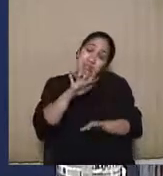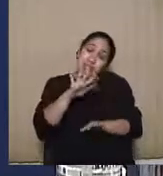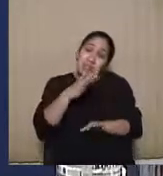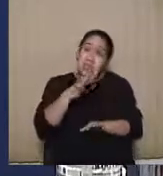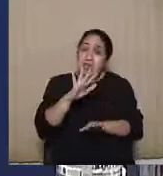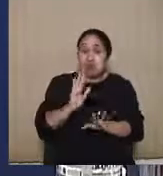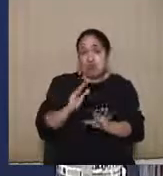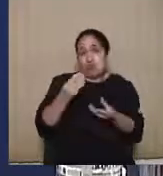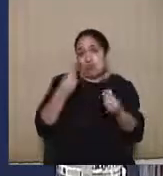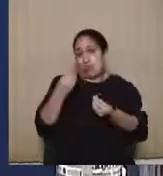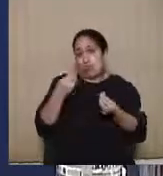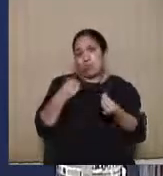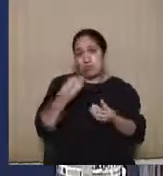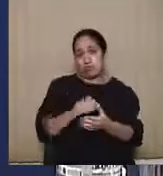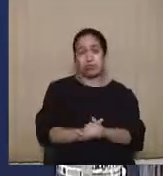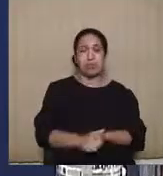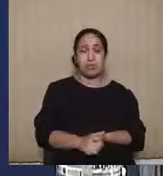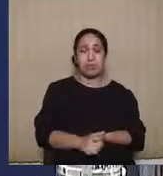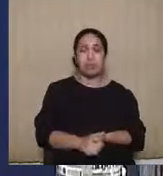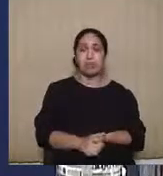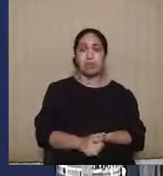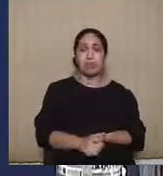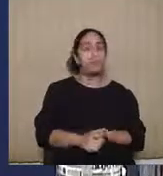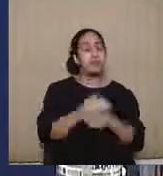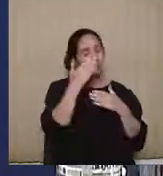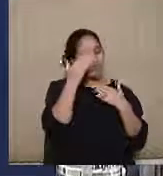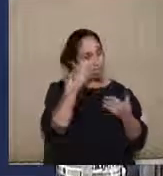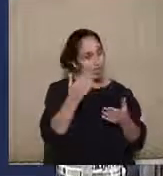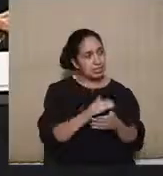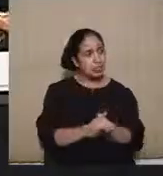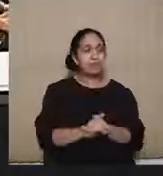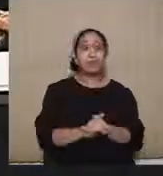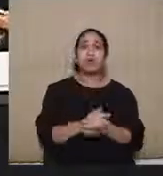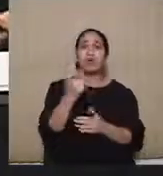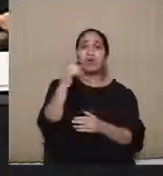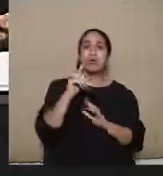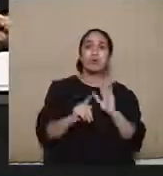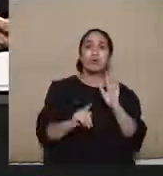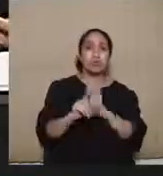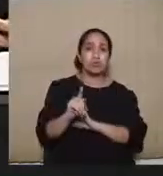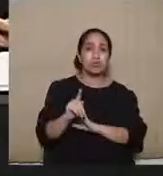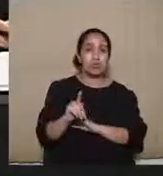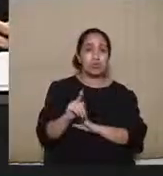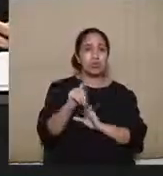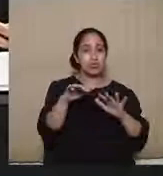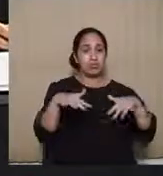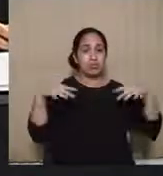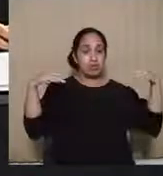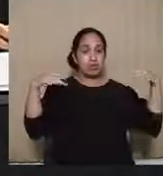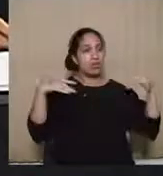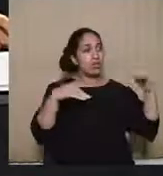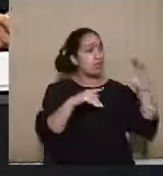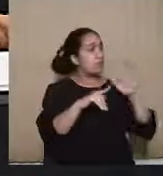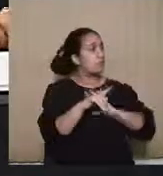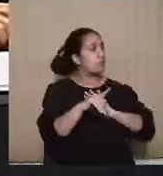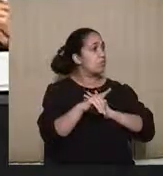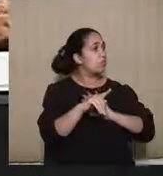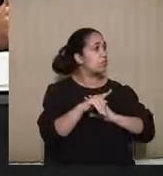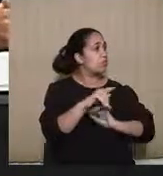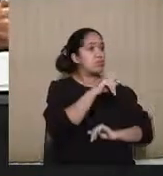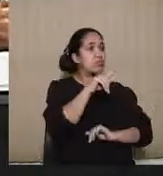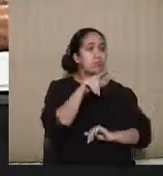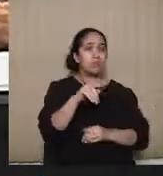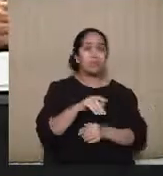situação que a gente tiver nos autos. Obrigada. Parece que temos uma pergunta da plateia. Doutor Eli? Posso fazer uma pergunta?